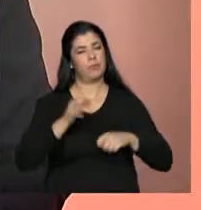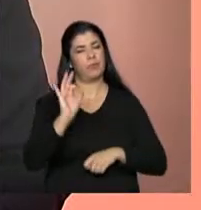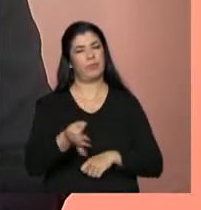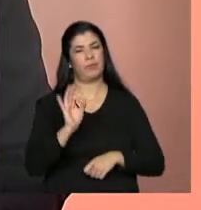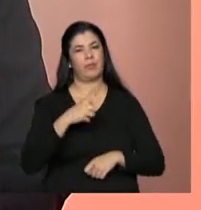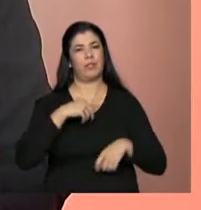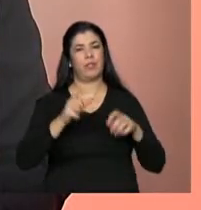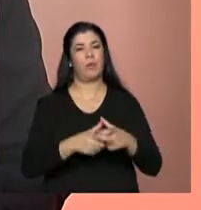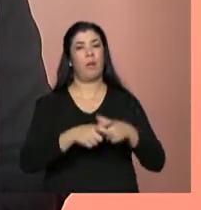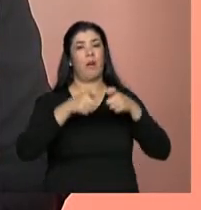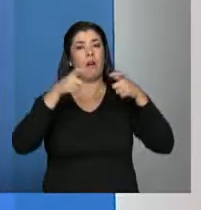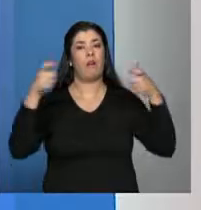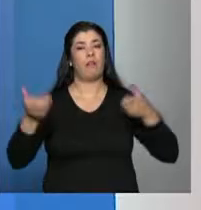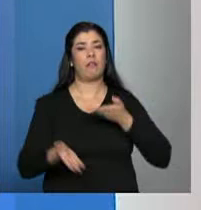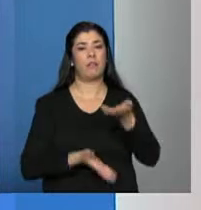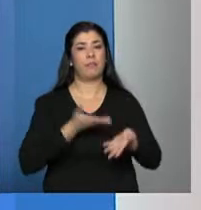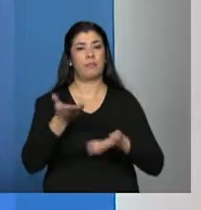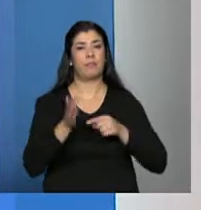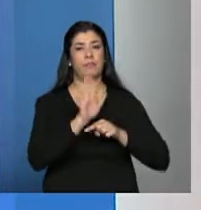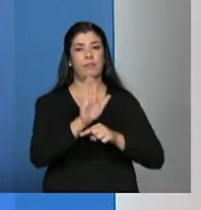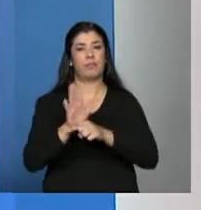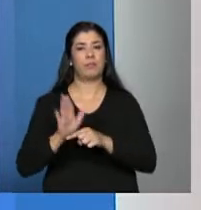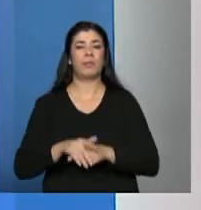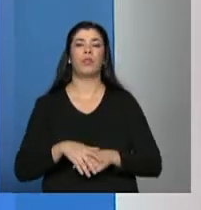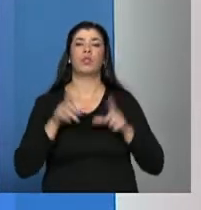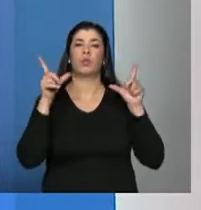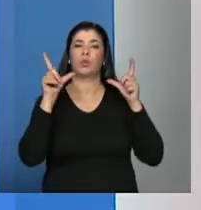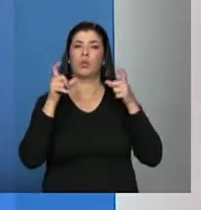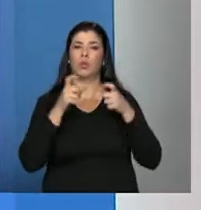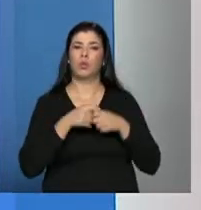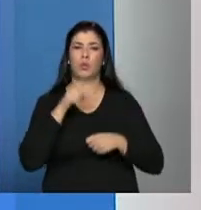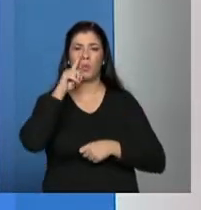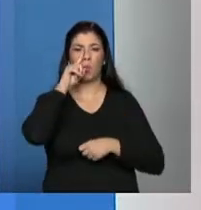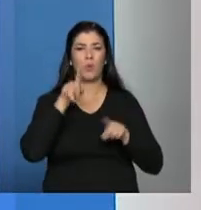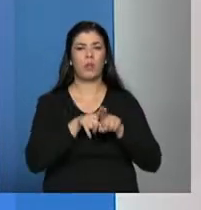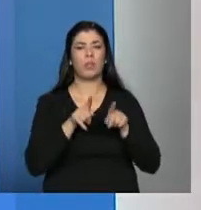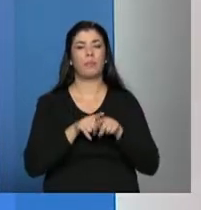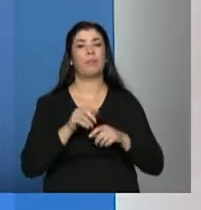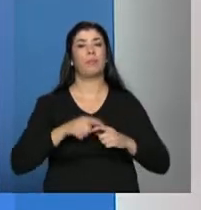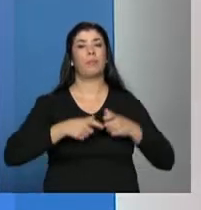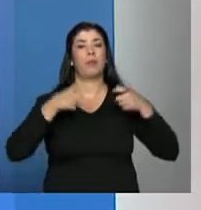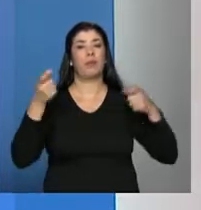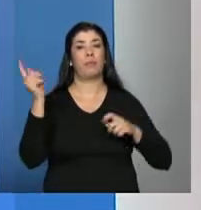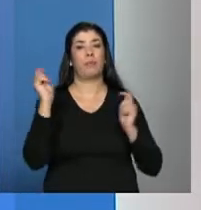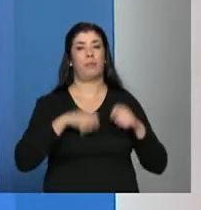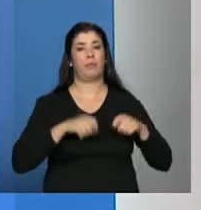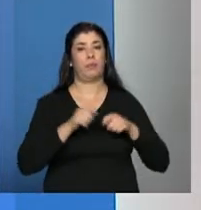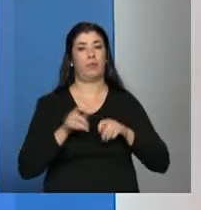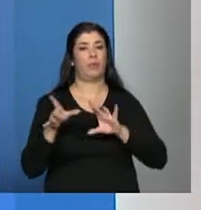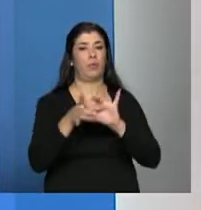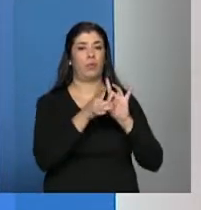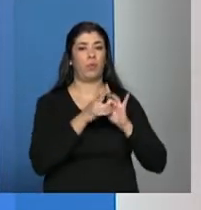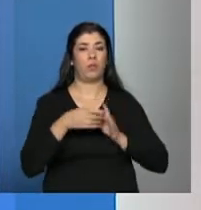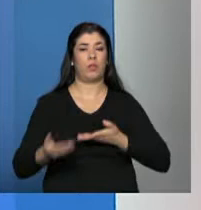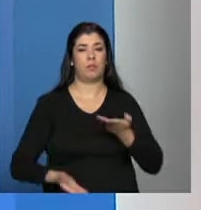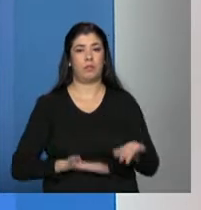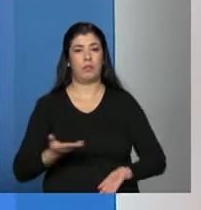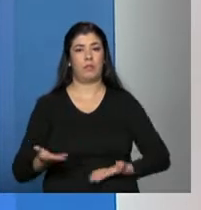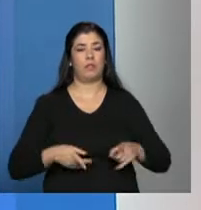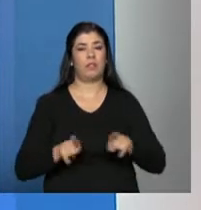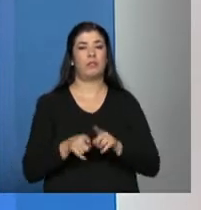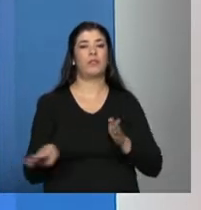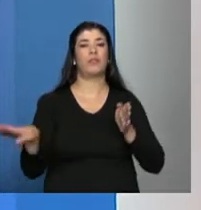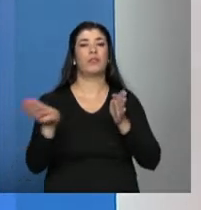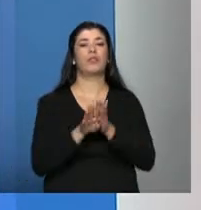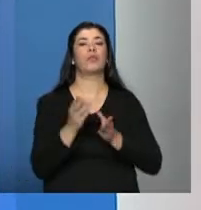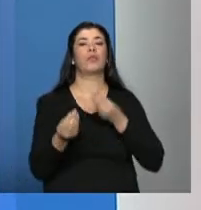atendimento, reduz as vulnerabilidades, aumenta a possibilidade de integrar serviços e a gente chegar